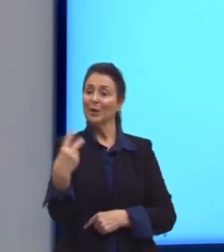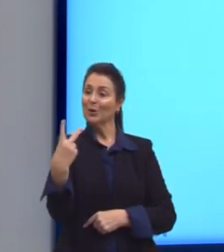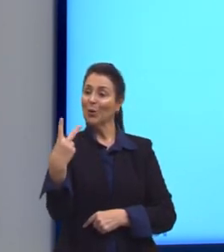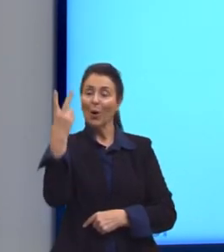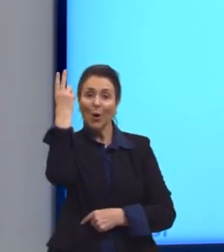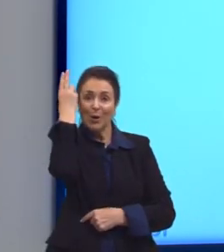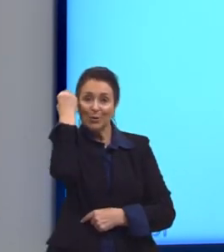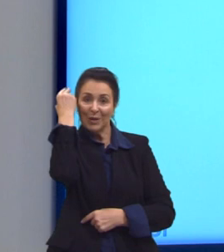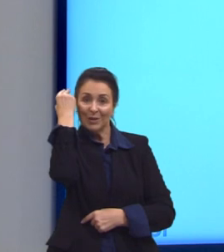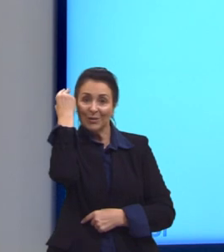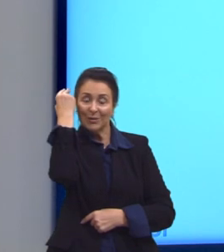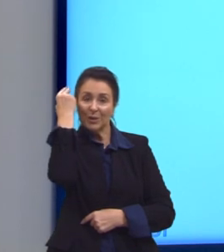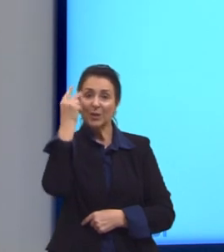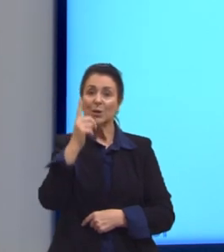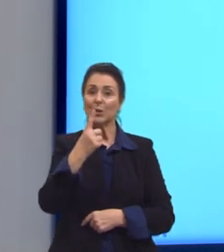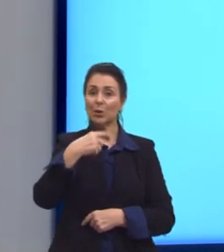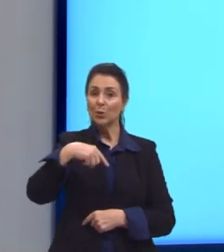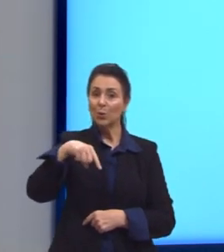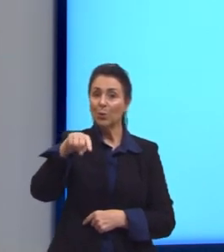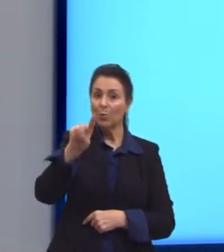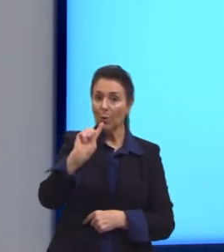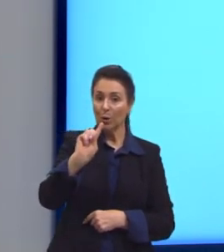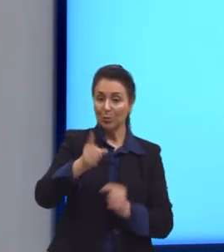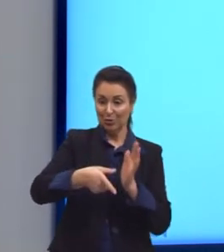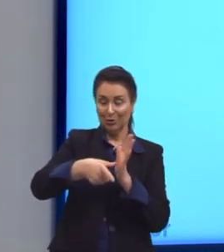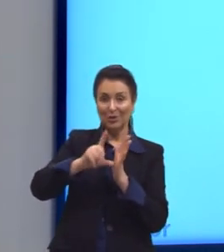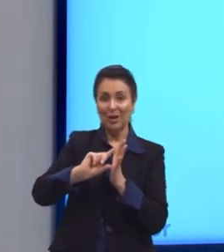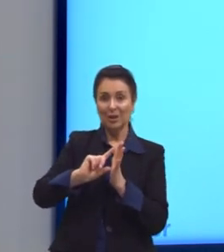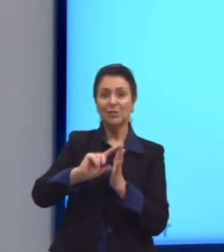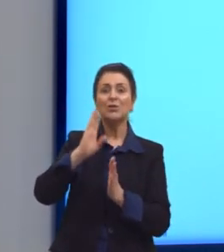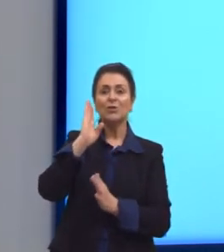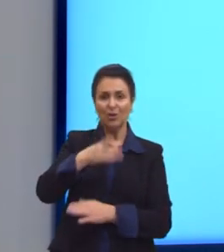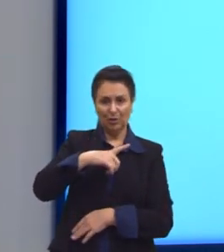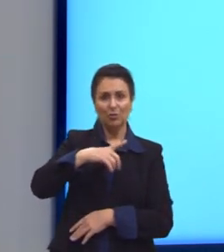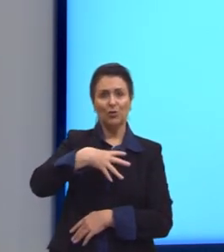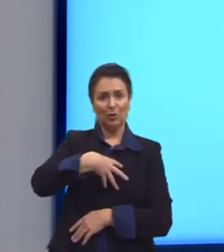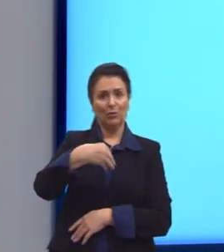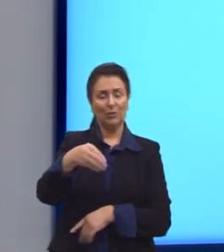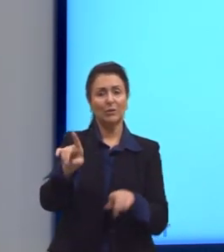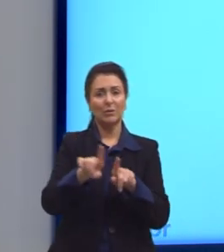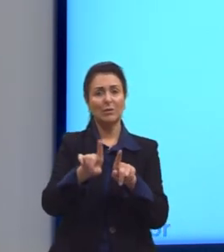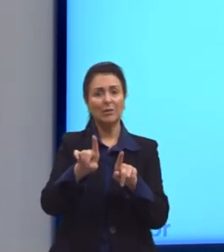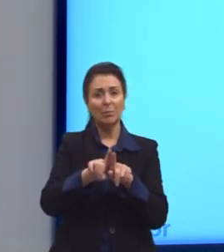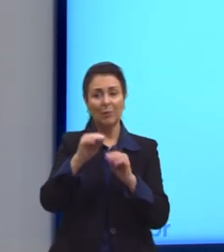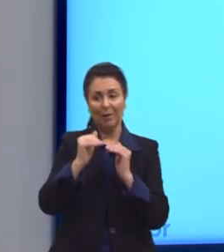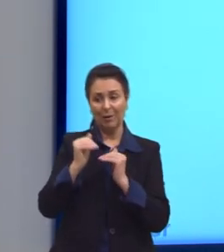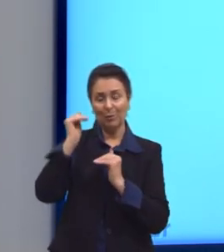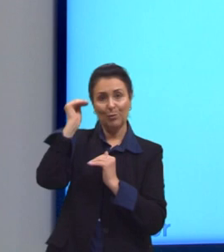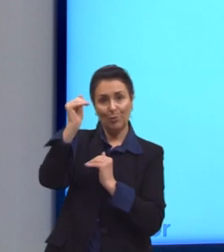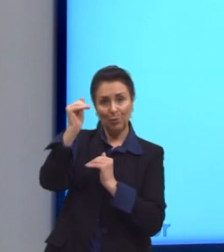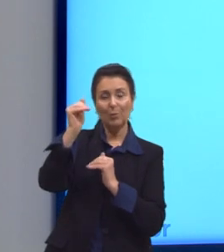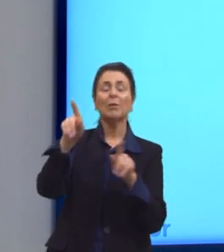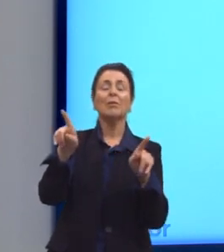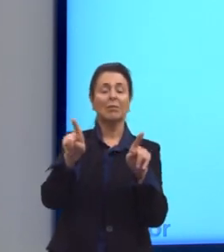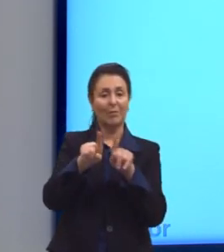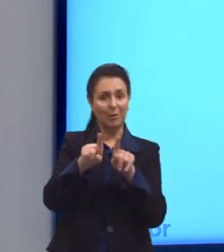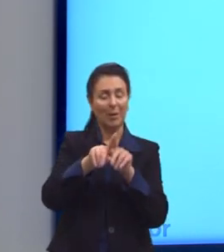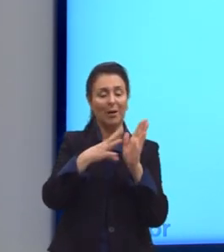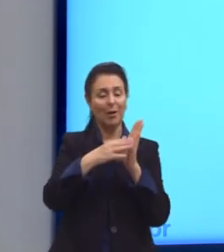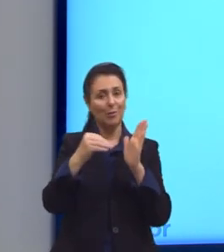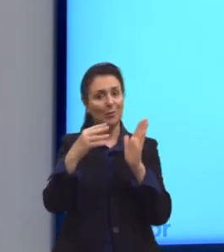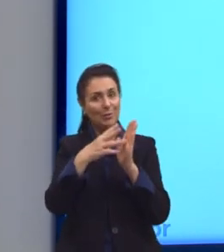coelhos. Enquanto o casal anterior já tinha o filhote, que chegou na fase adulta, e ele reproduziu